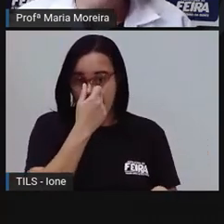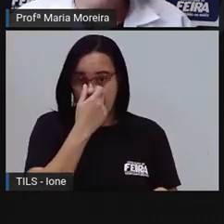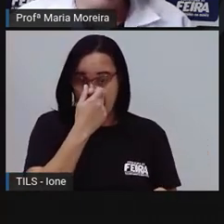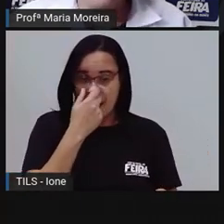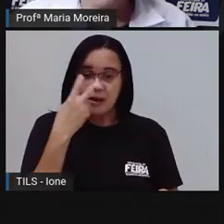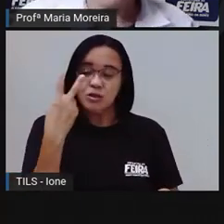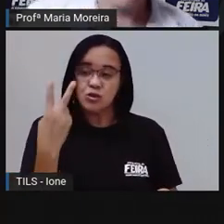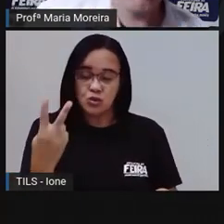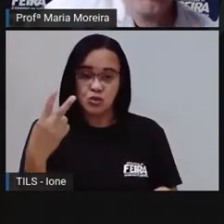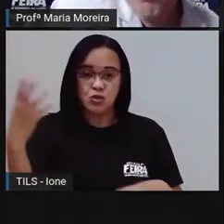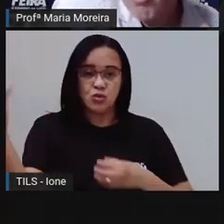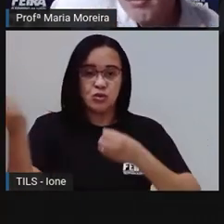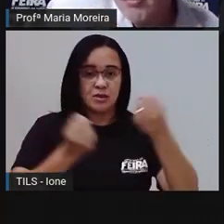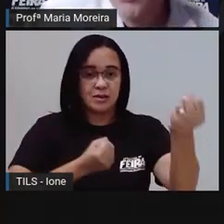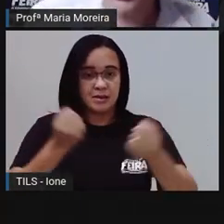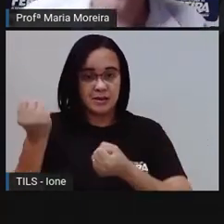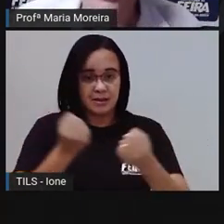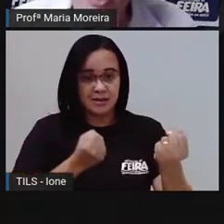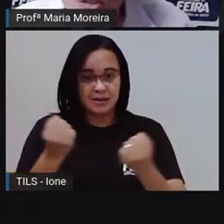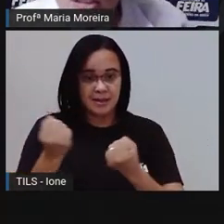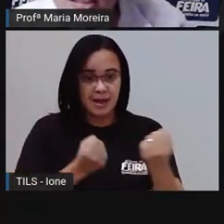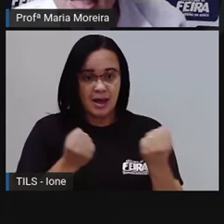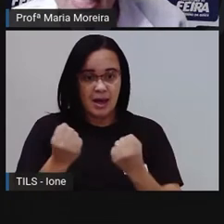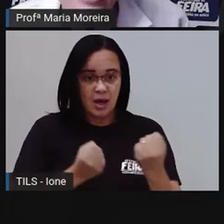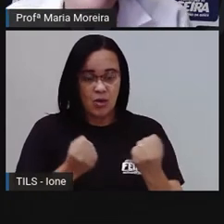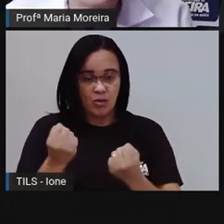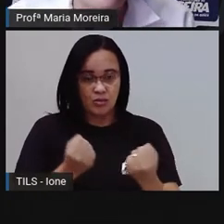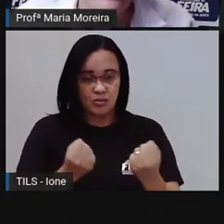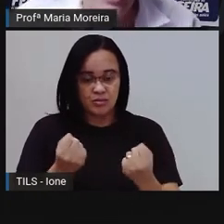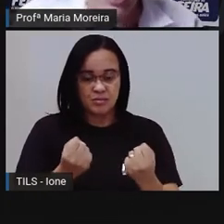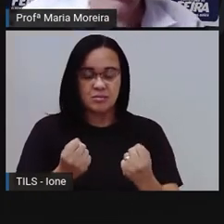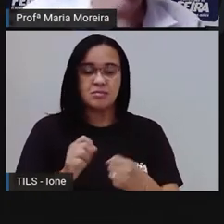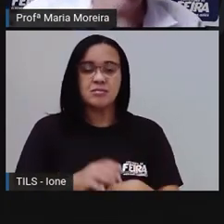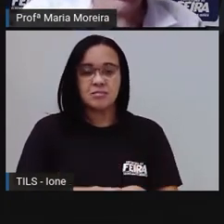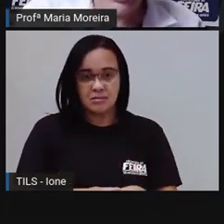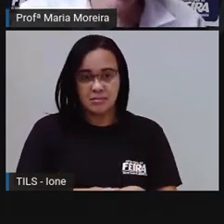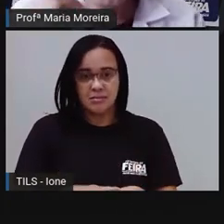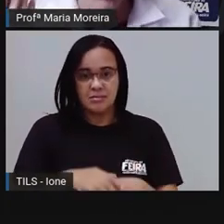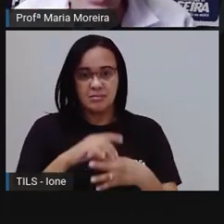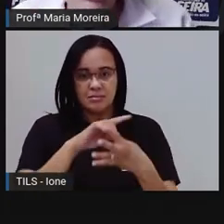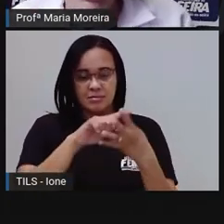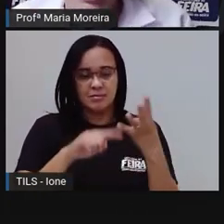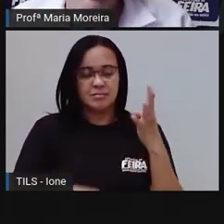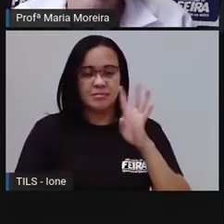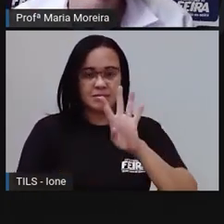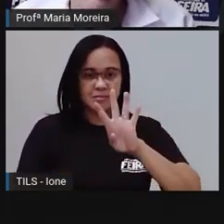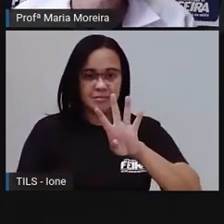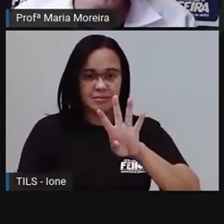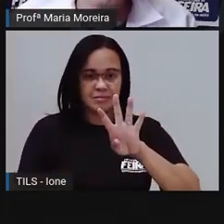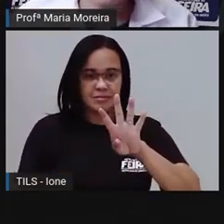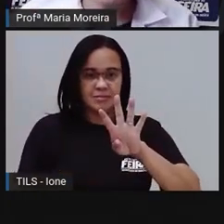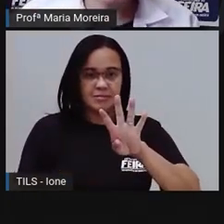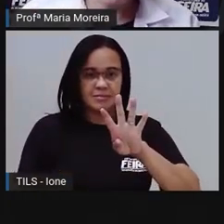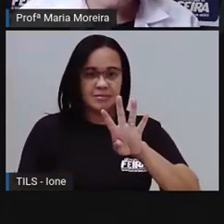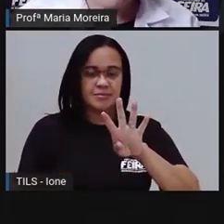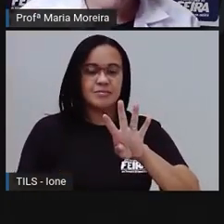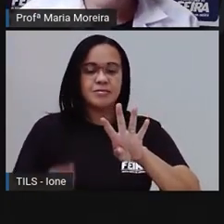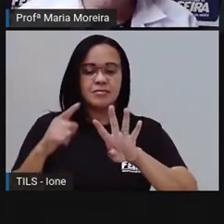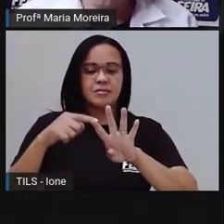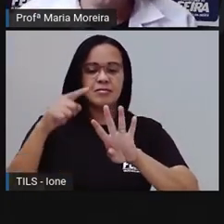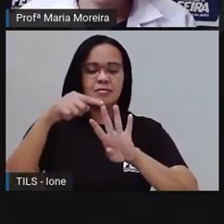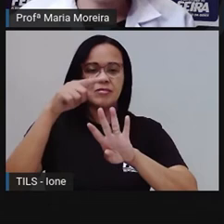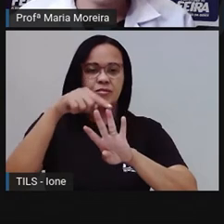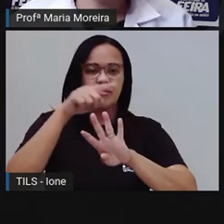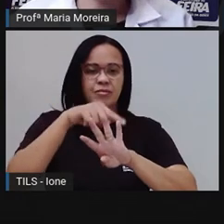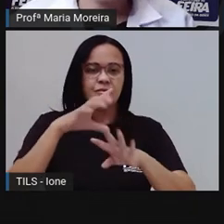carros, né? Não tem quantas rodas. E três carros. E quatro carros. Vamos descobrir, né?